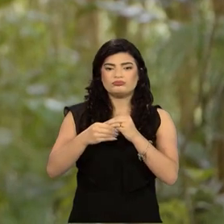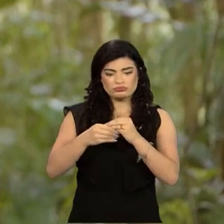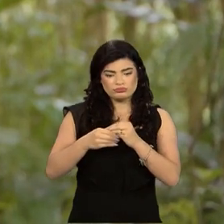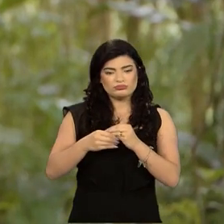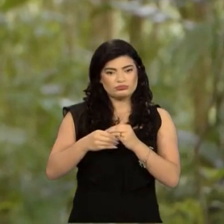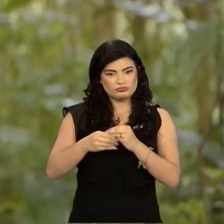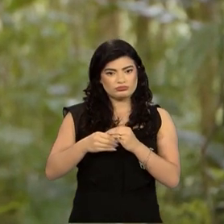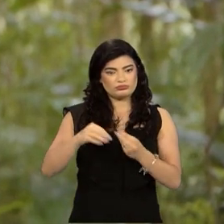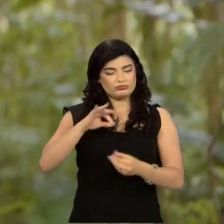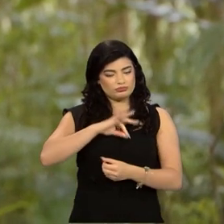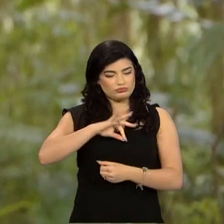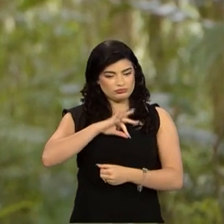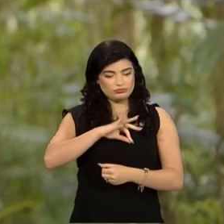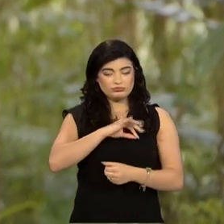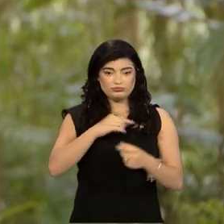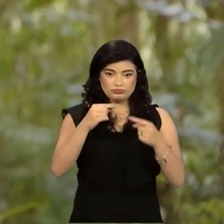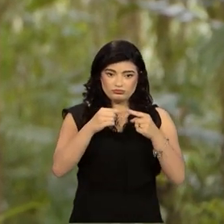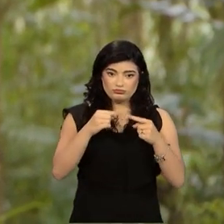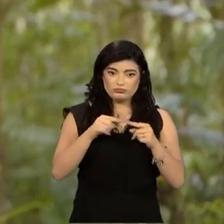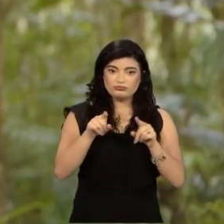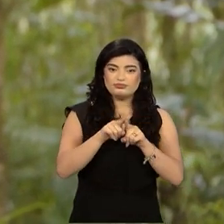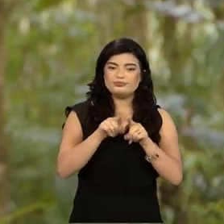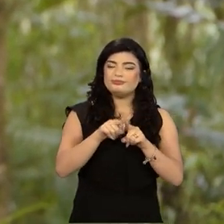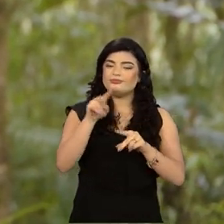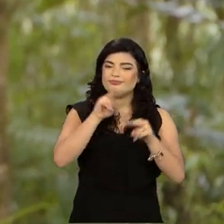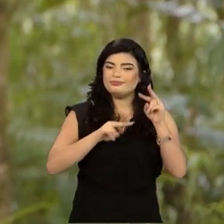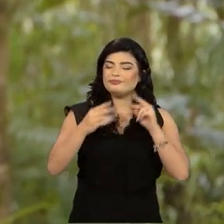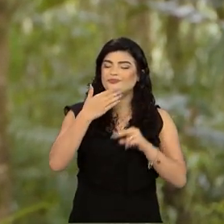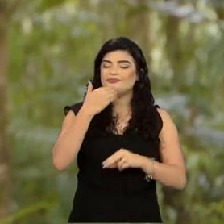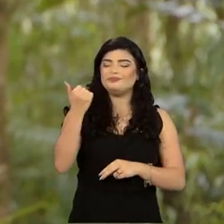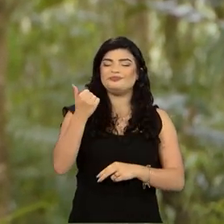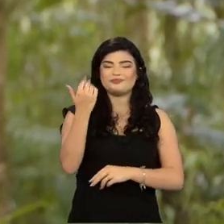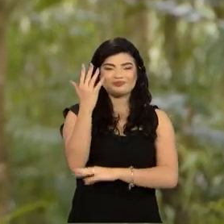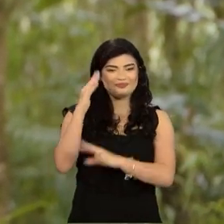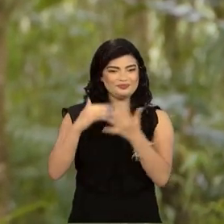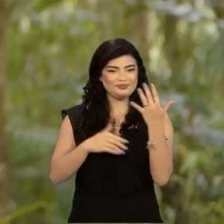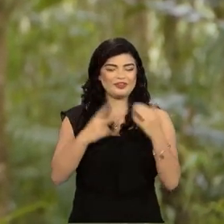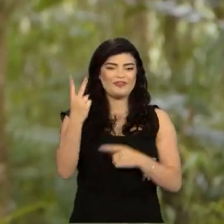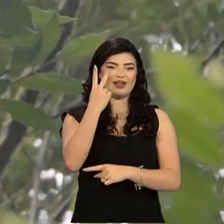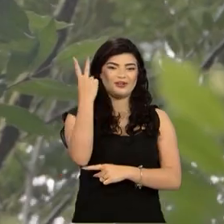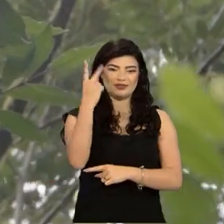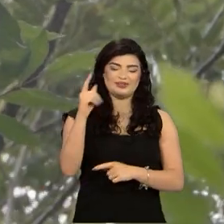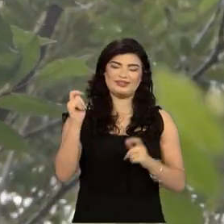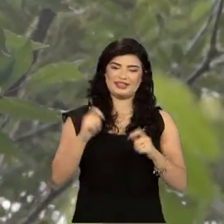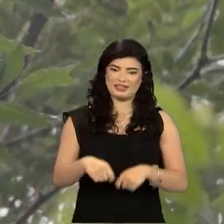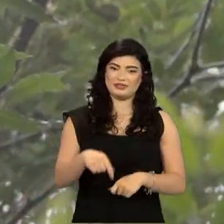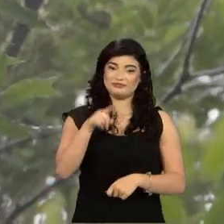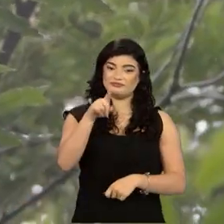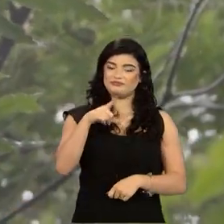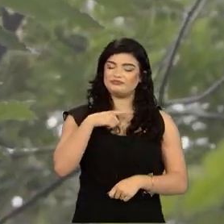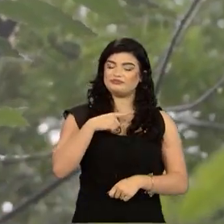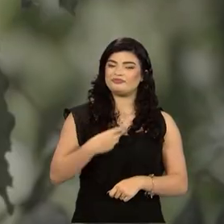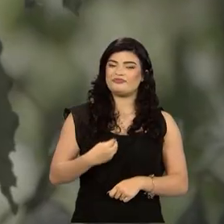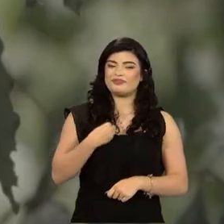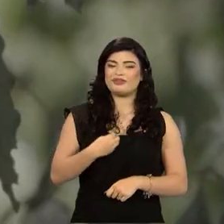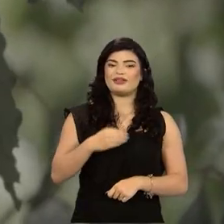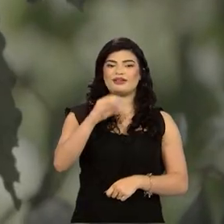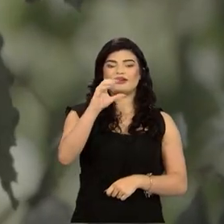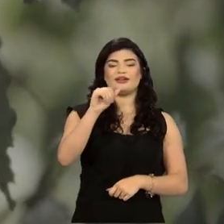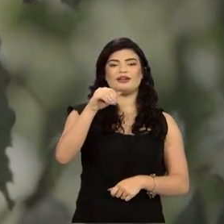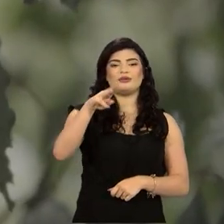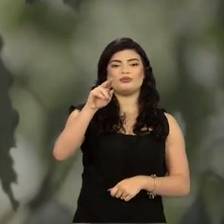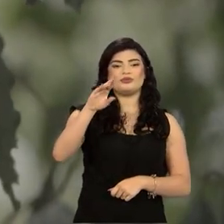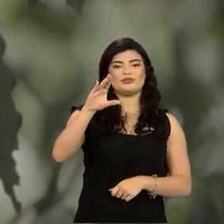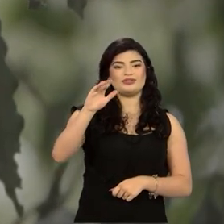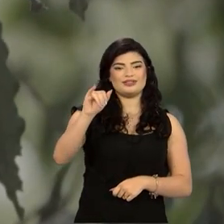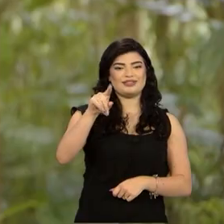renda desses proprietários. E aí a gente começa a olhar a floresta e valorizar a floresta em pé. Com isso vem também o cambuci, que também é